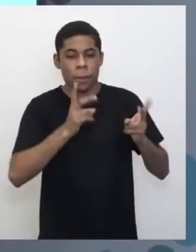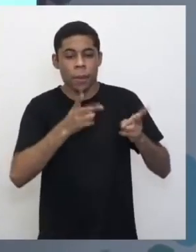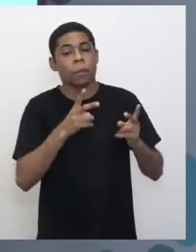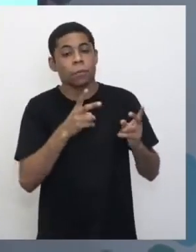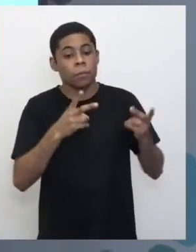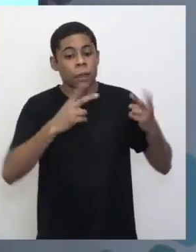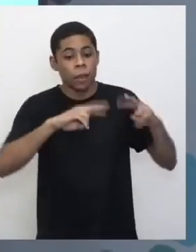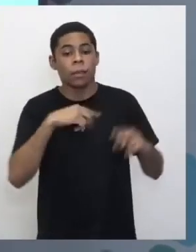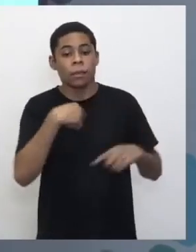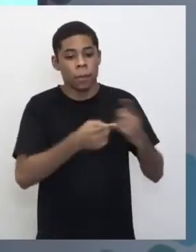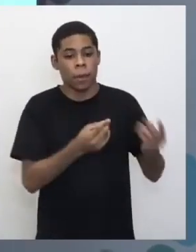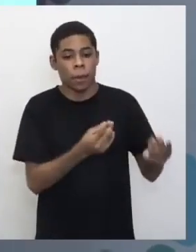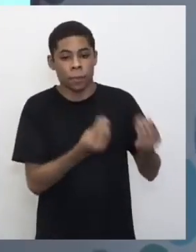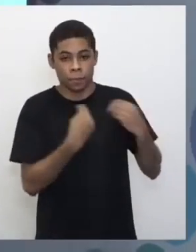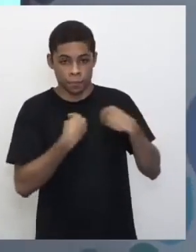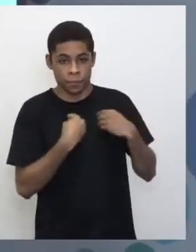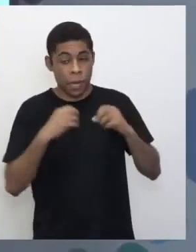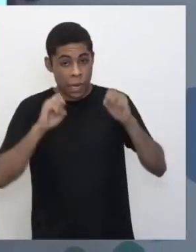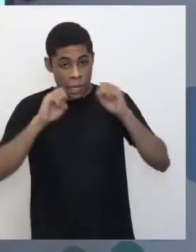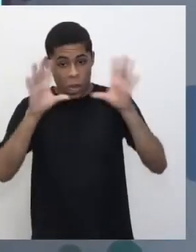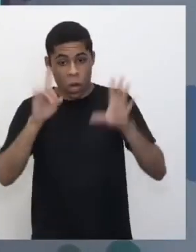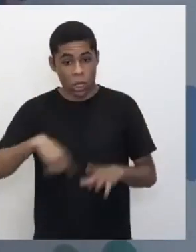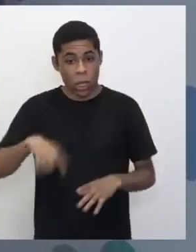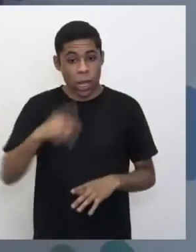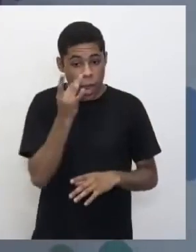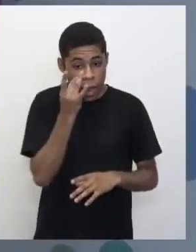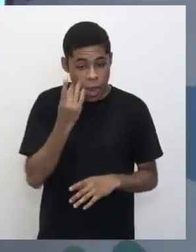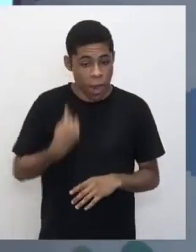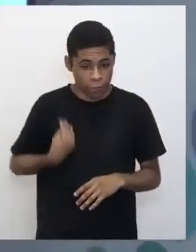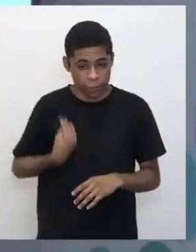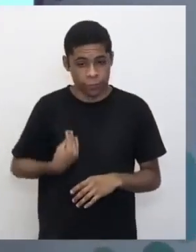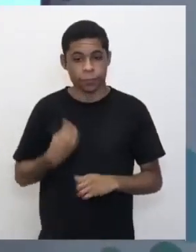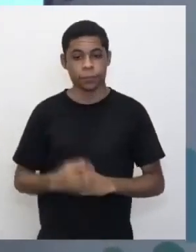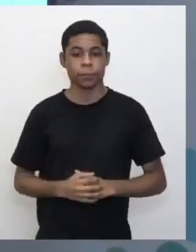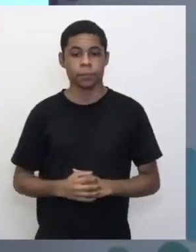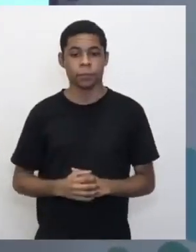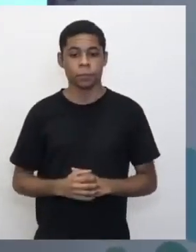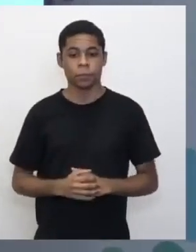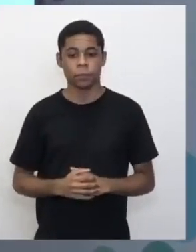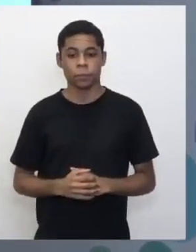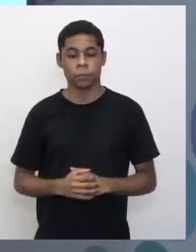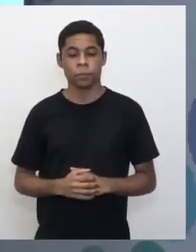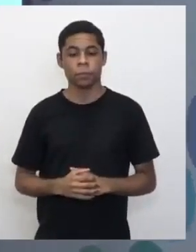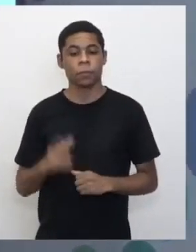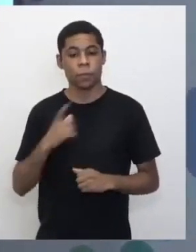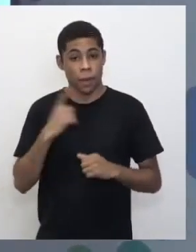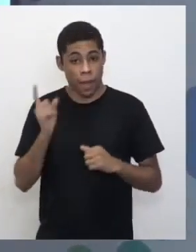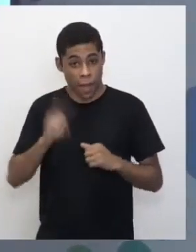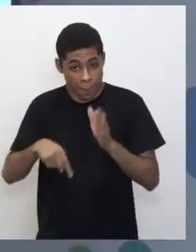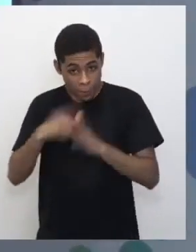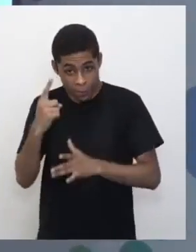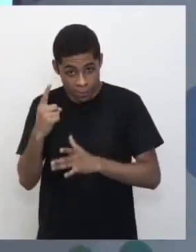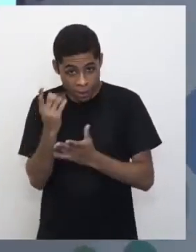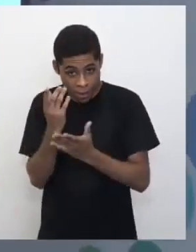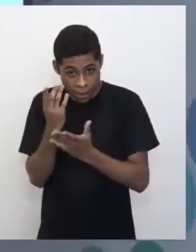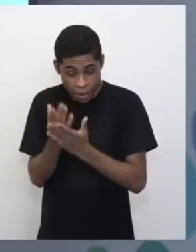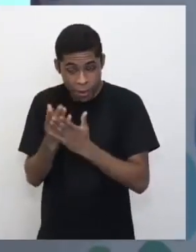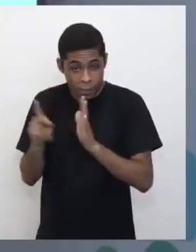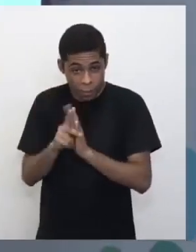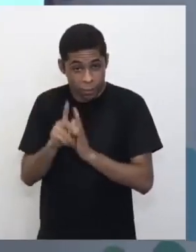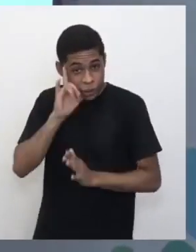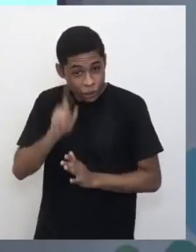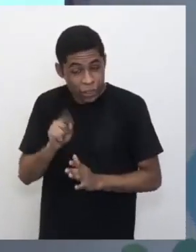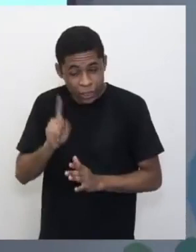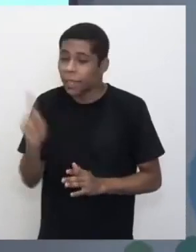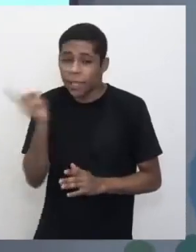E colocaram aqui, eu quero deixar muito claro. Estamos ao vivo. Ao vivo. Tudo bem, não é a primeira aula do dia, não. É a mesma aula, sim, mas